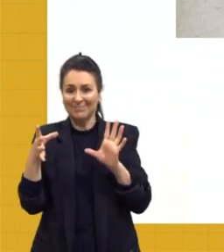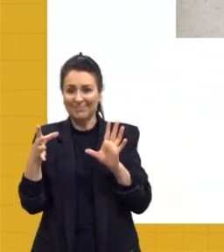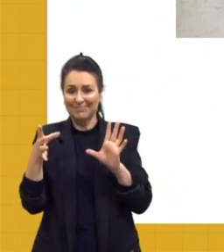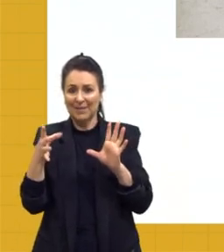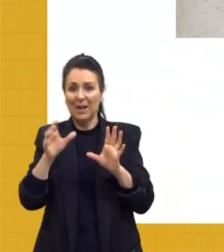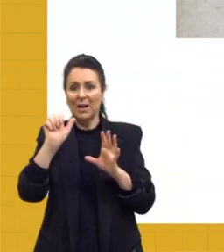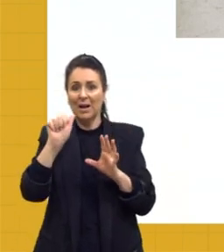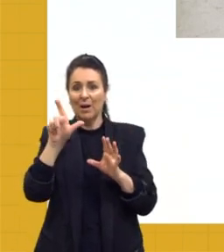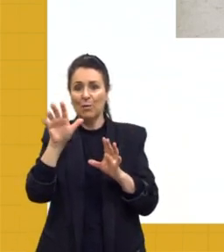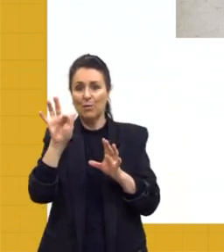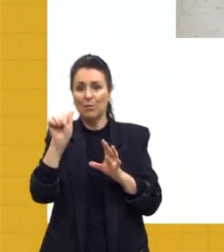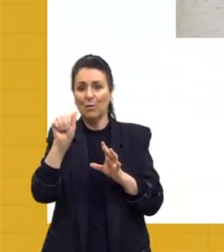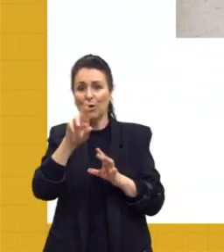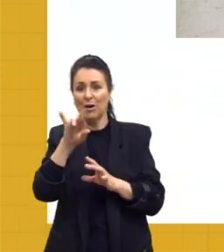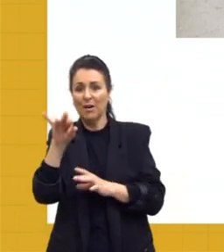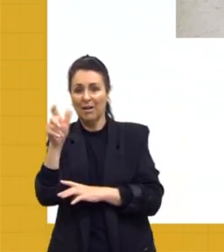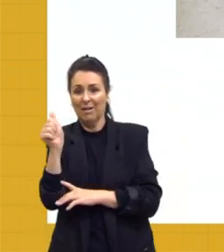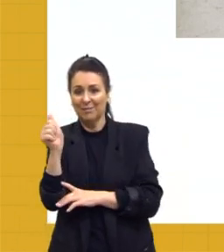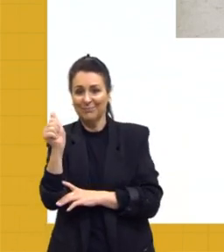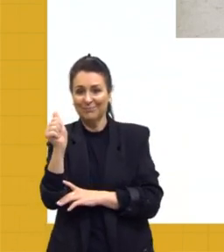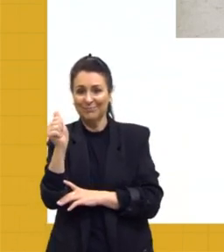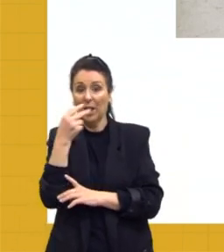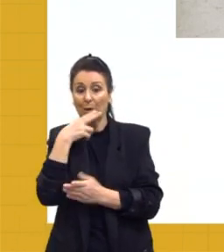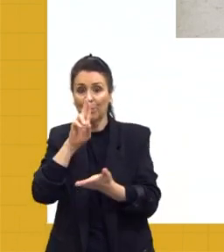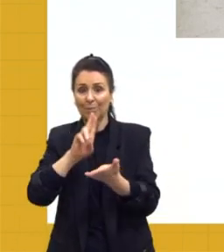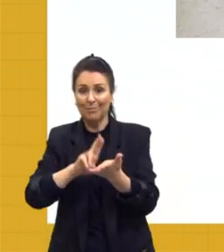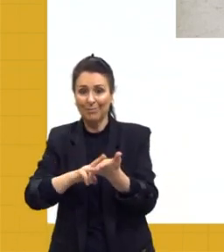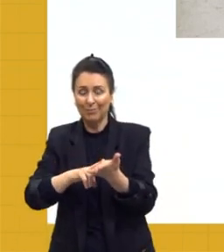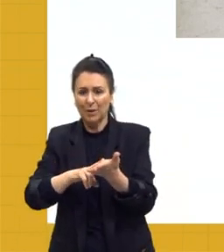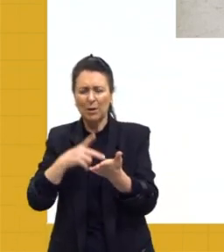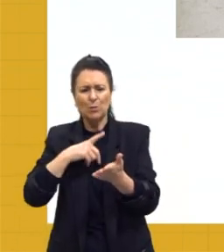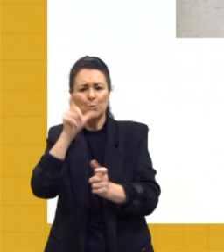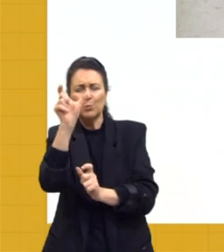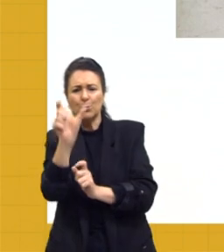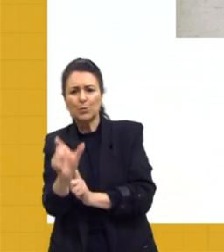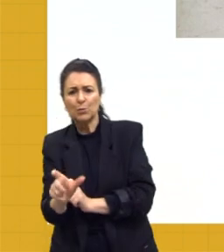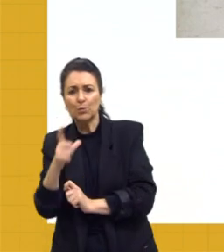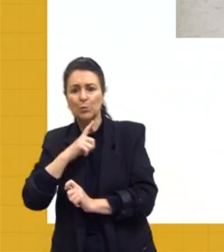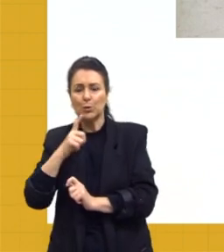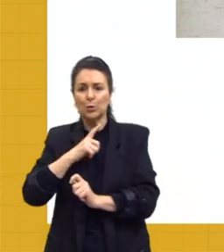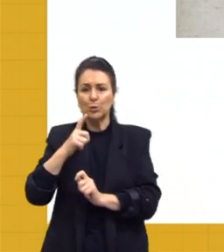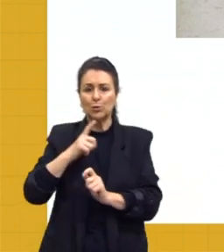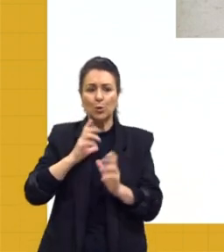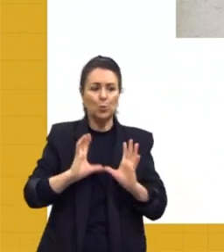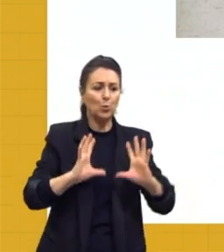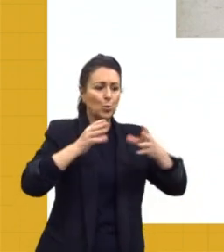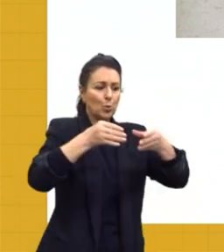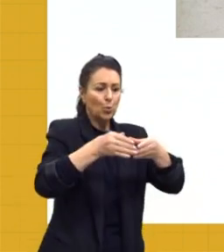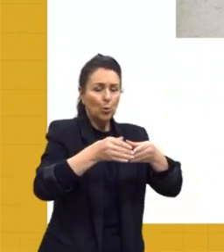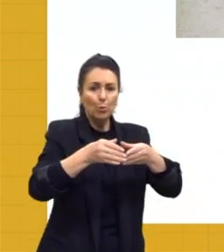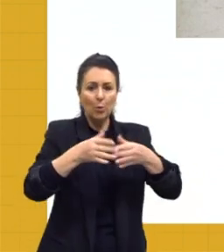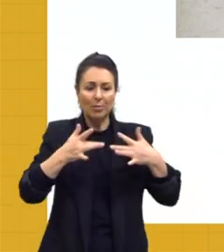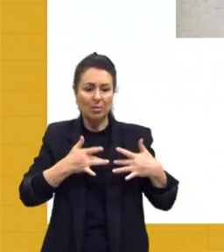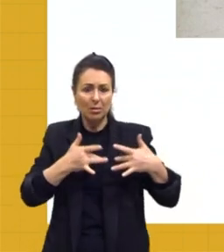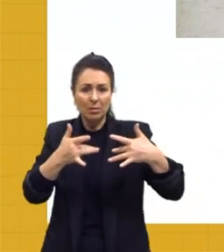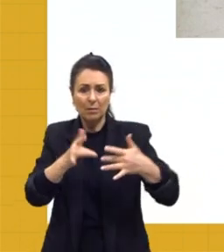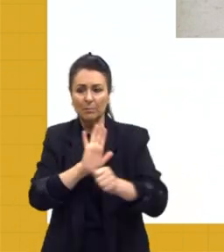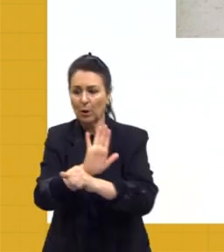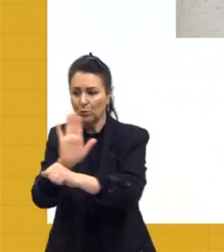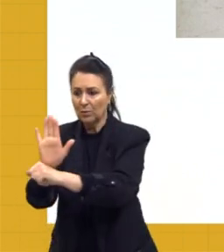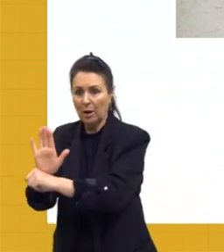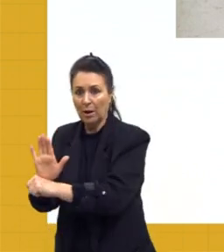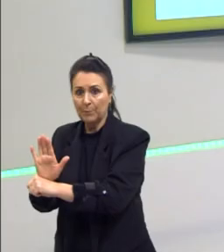alforria. E tinham pessoas, inclusive, que estabeleciam uma rede de solidariedade e compravam a